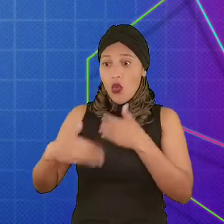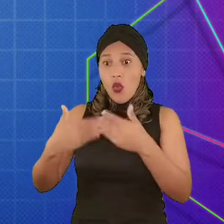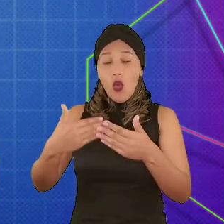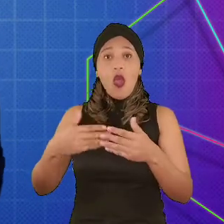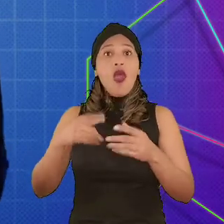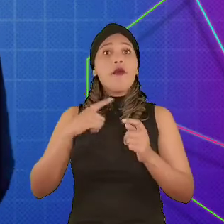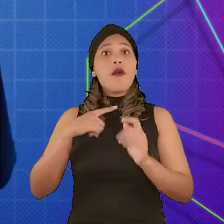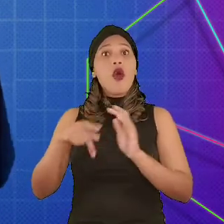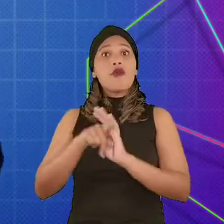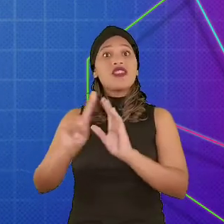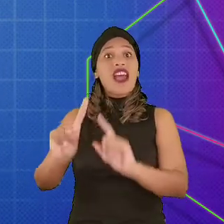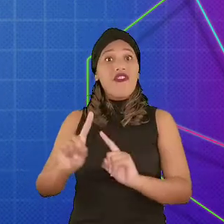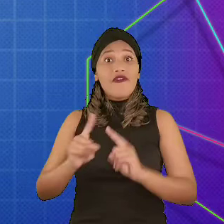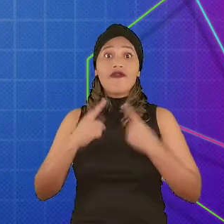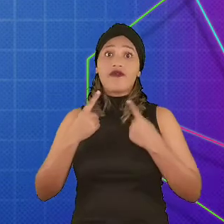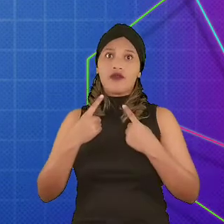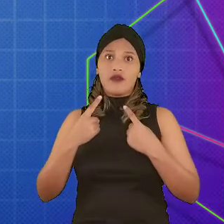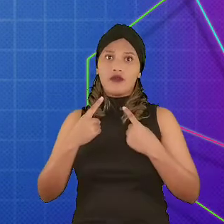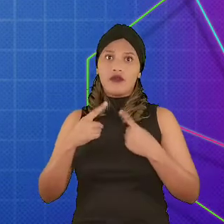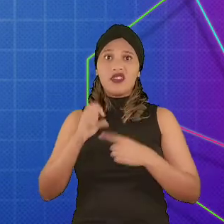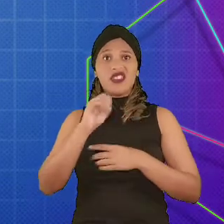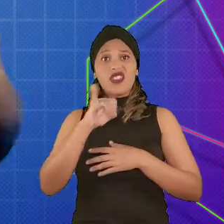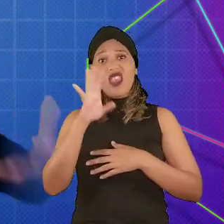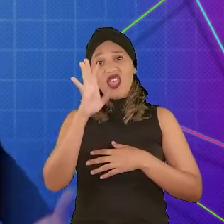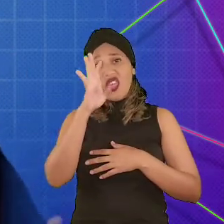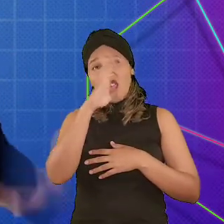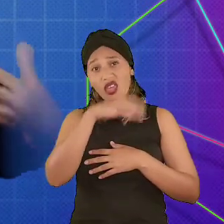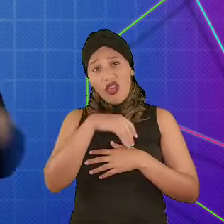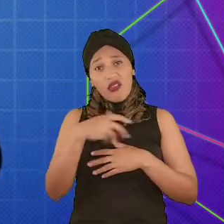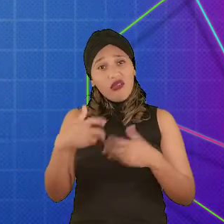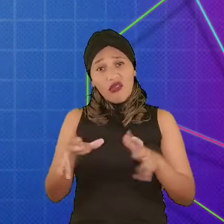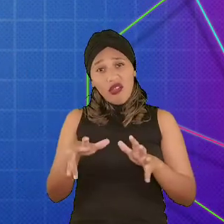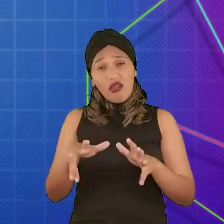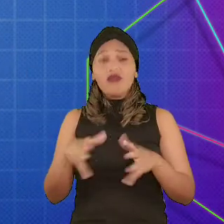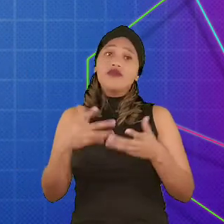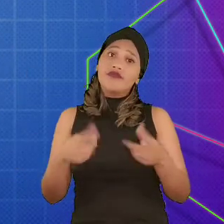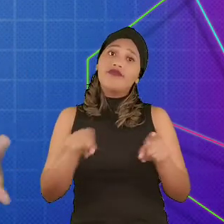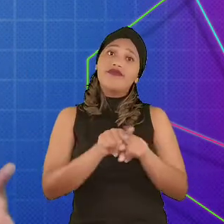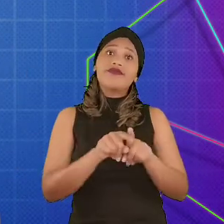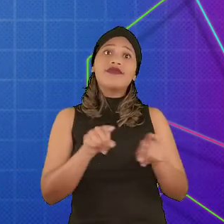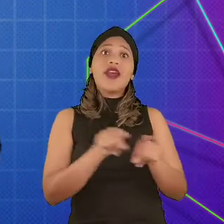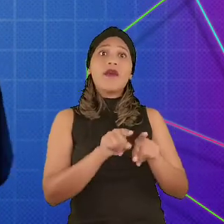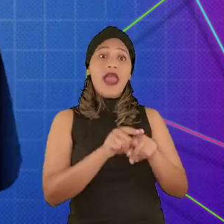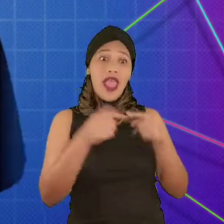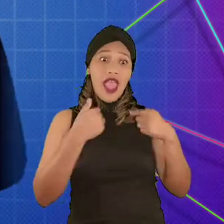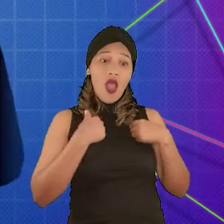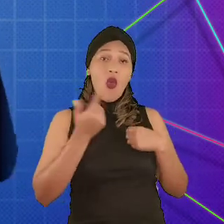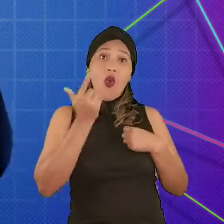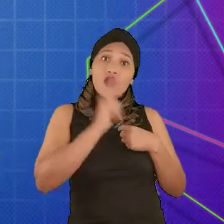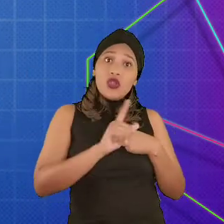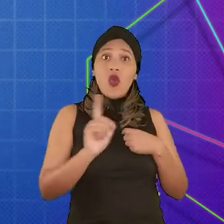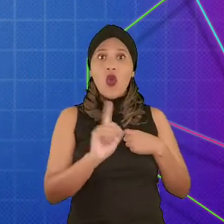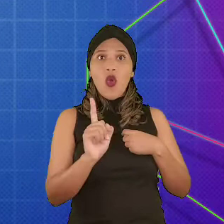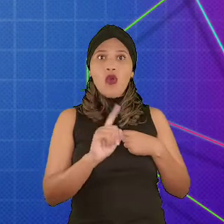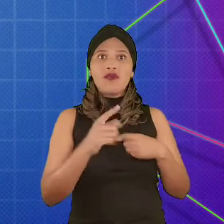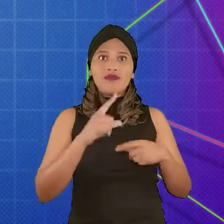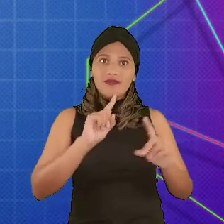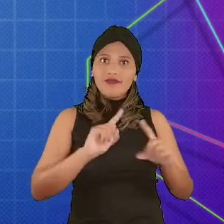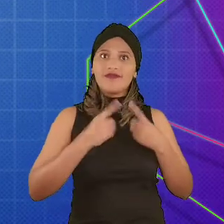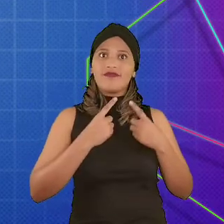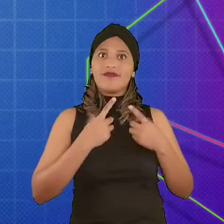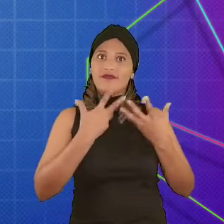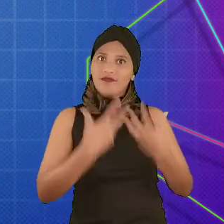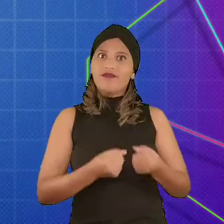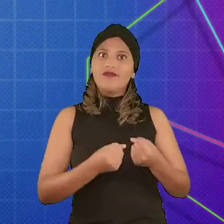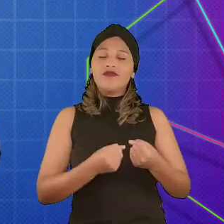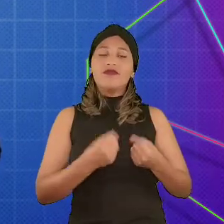muito do desafio que a atividade gera para a pessoa e a habilidade que a pessoa tem para desenvolver a atividade. Então, para manter